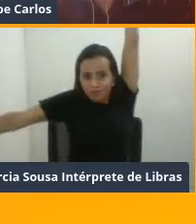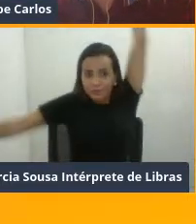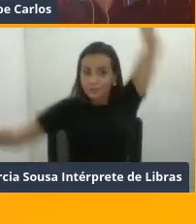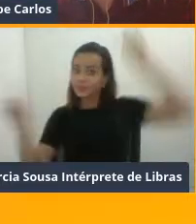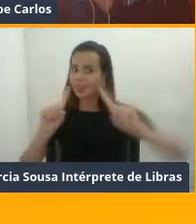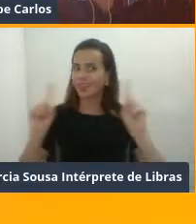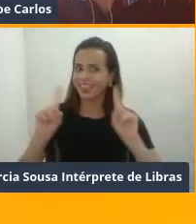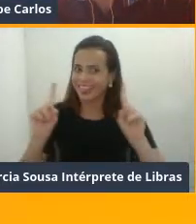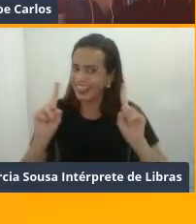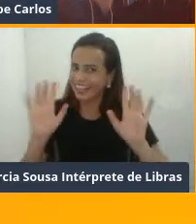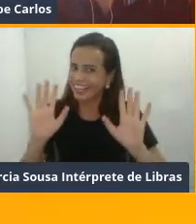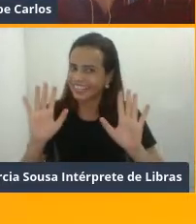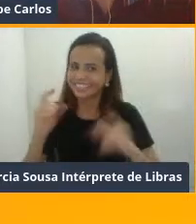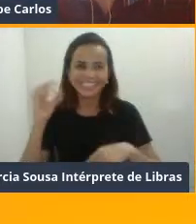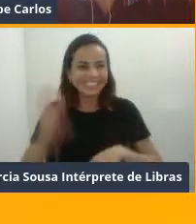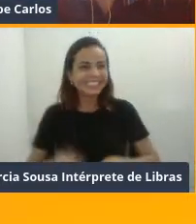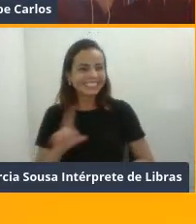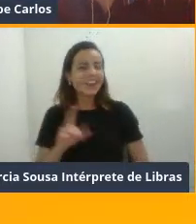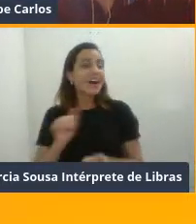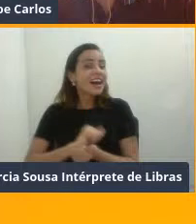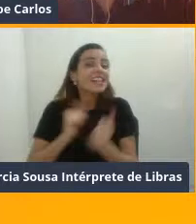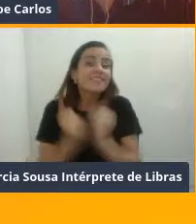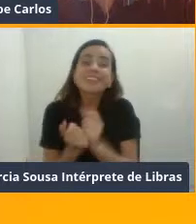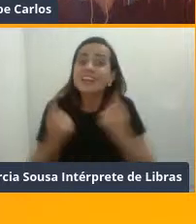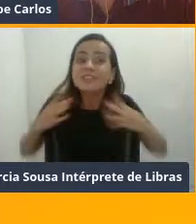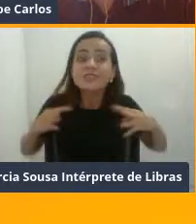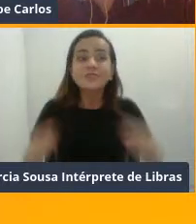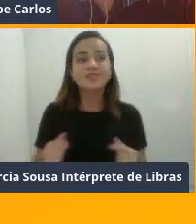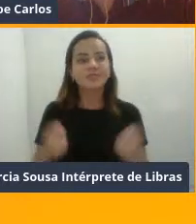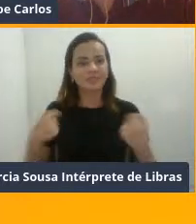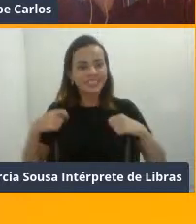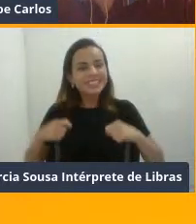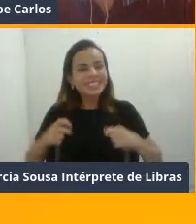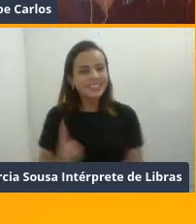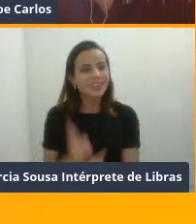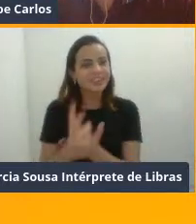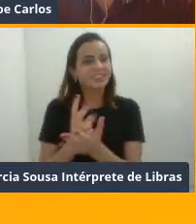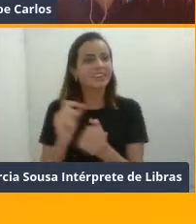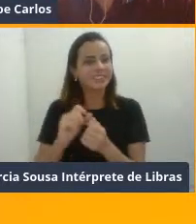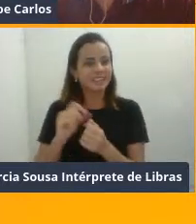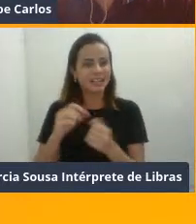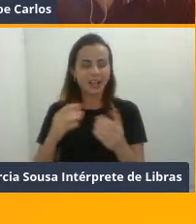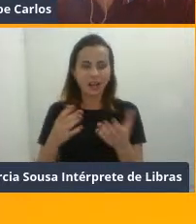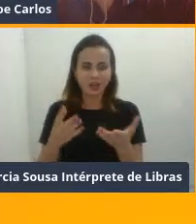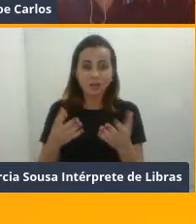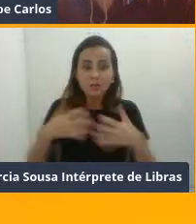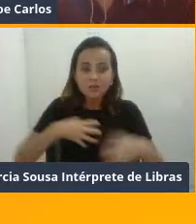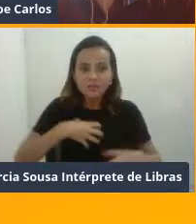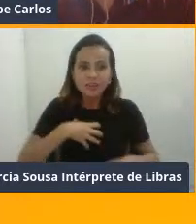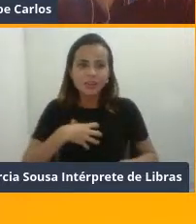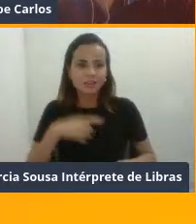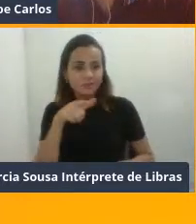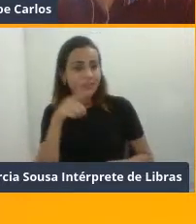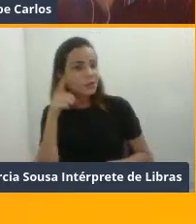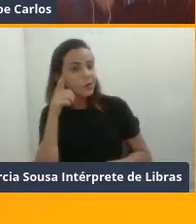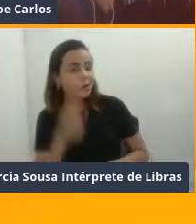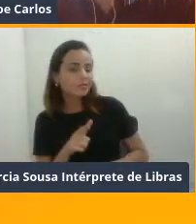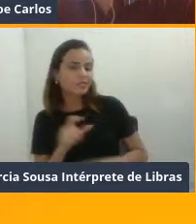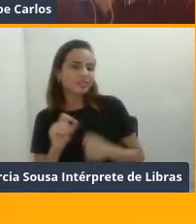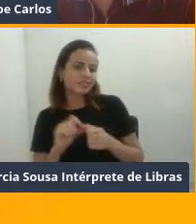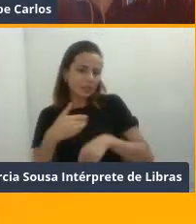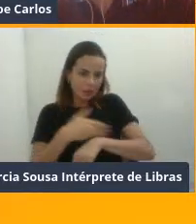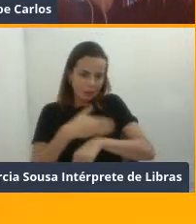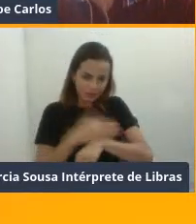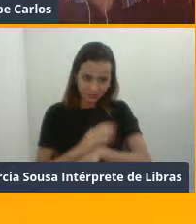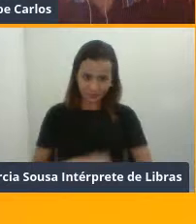certo? Tudo é adaptável. Tudo a gente consegue fazer de uma forma que você consiga praticar, certo?